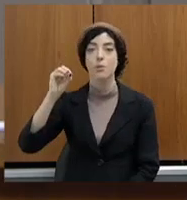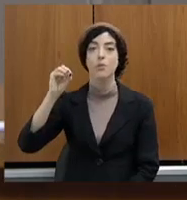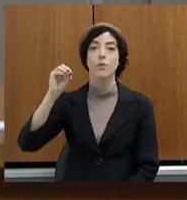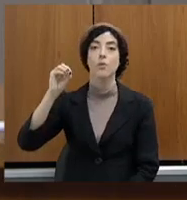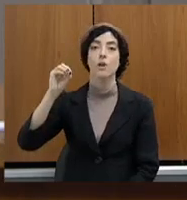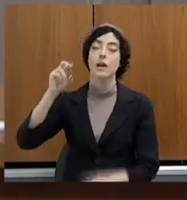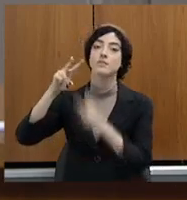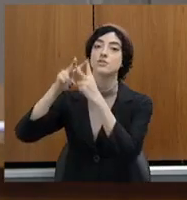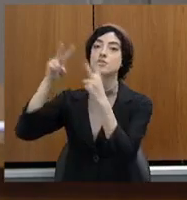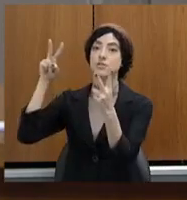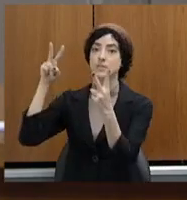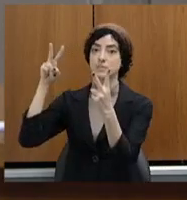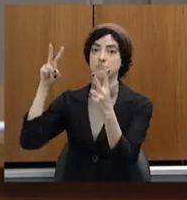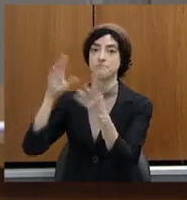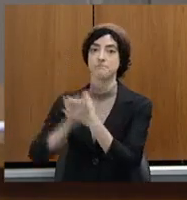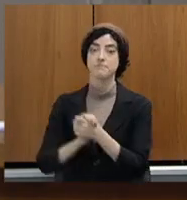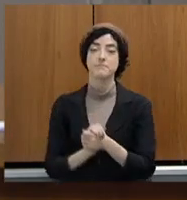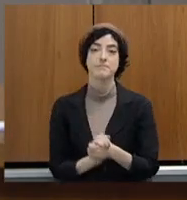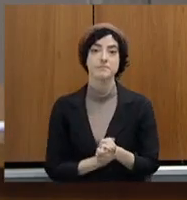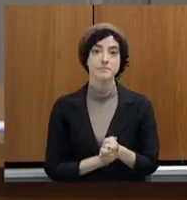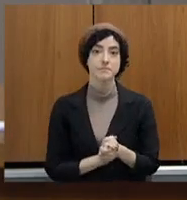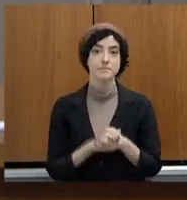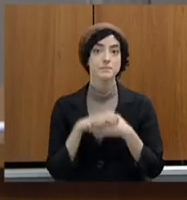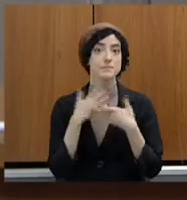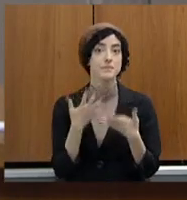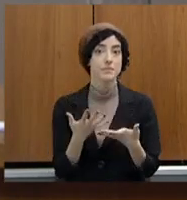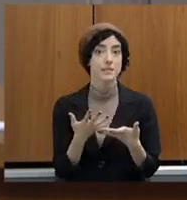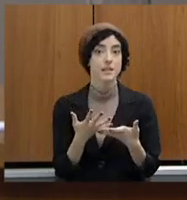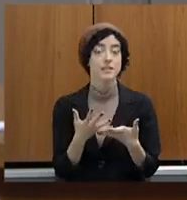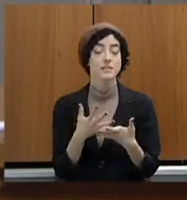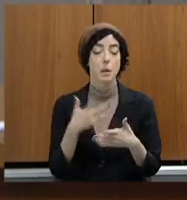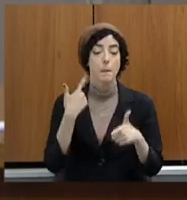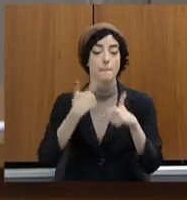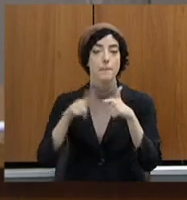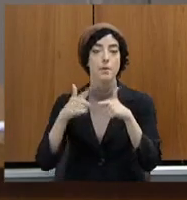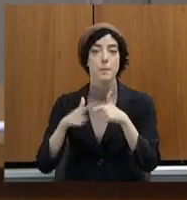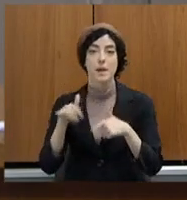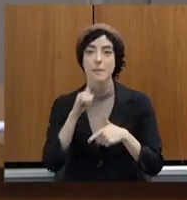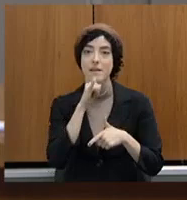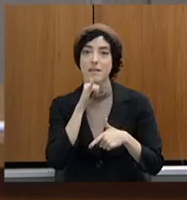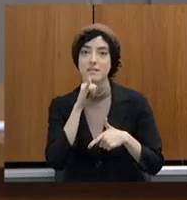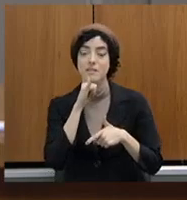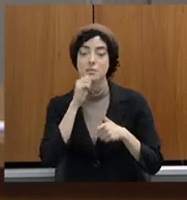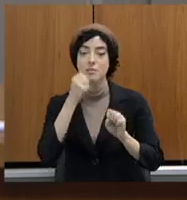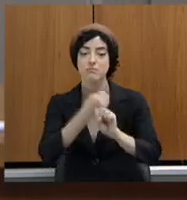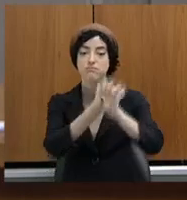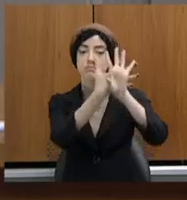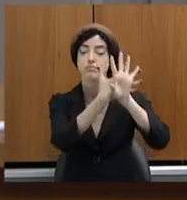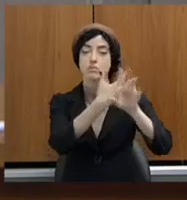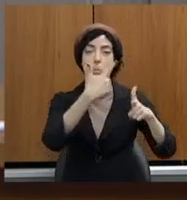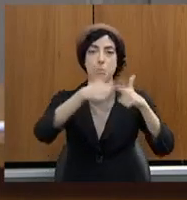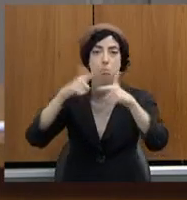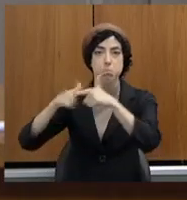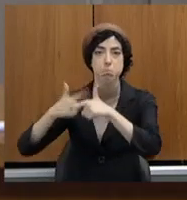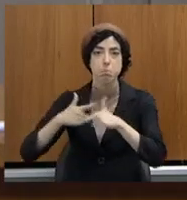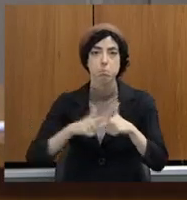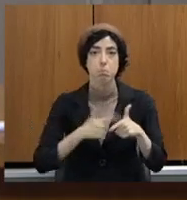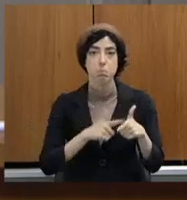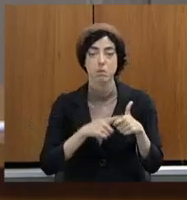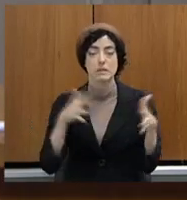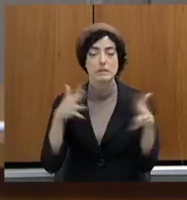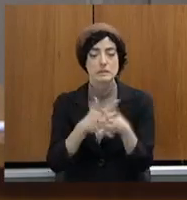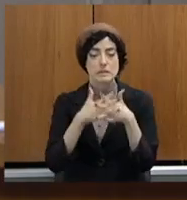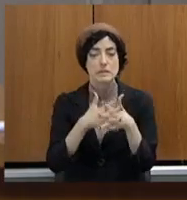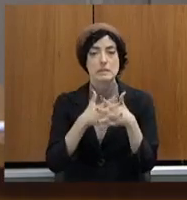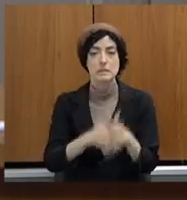videoconferência, não acontece só em Minas Gerais. Também nós temos iniciativas... Eu visitei São Paulo,